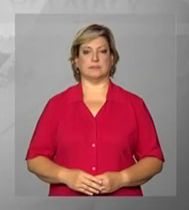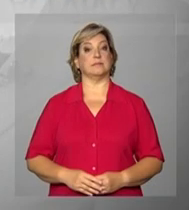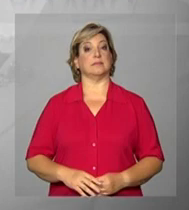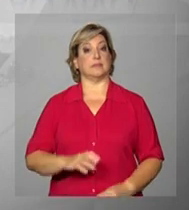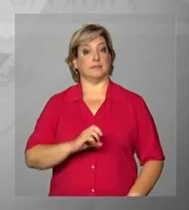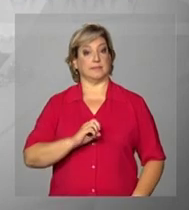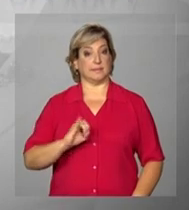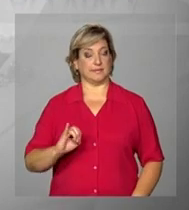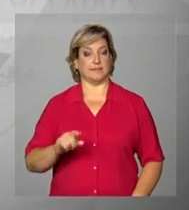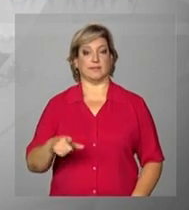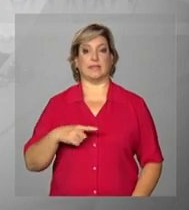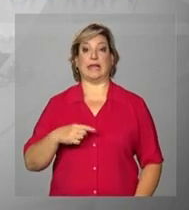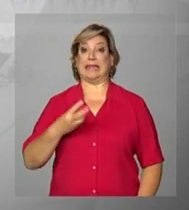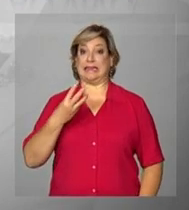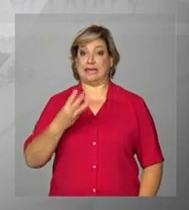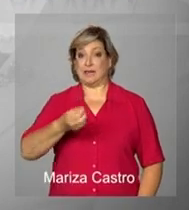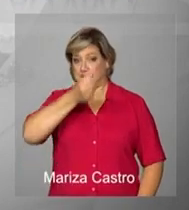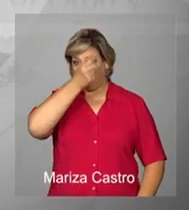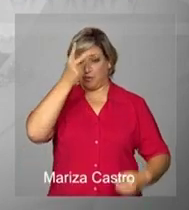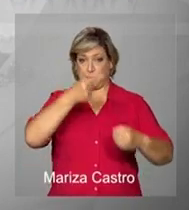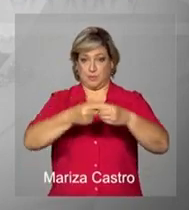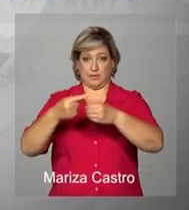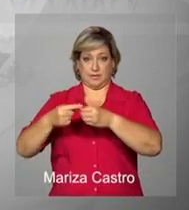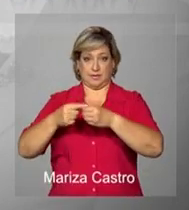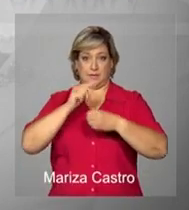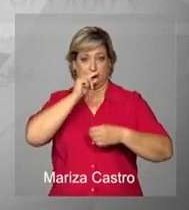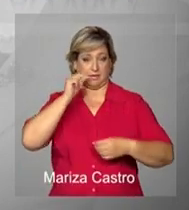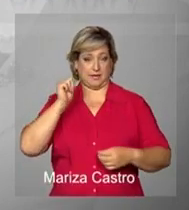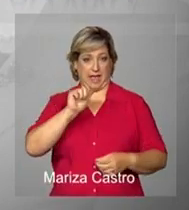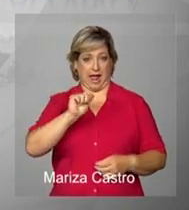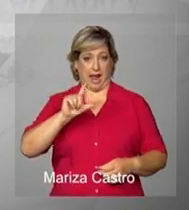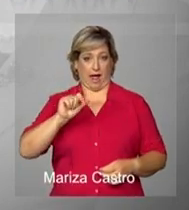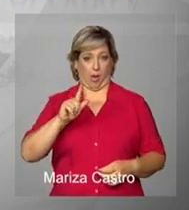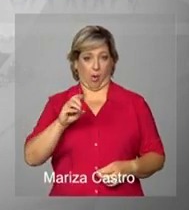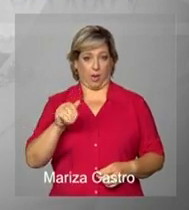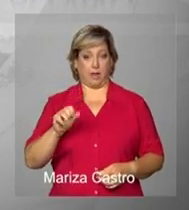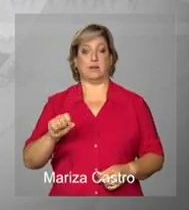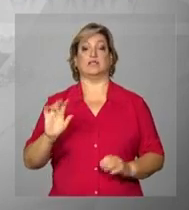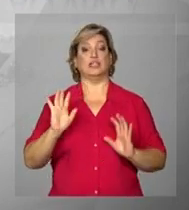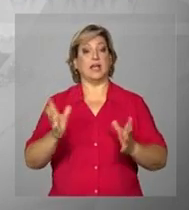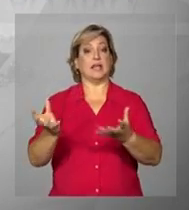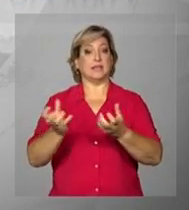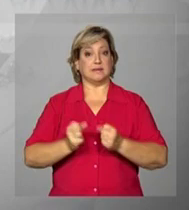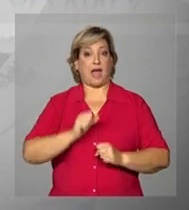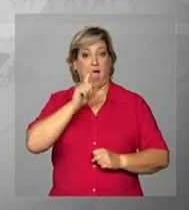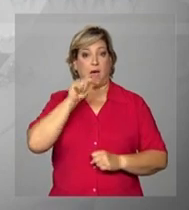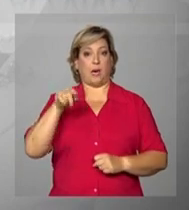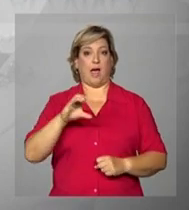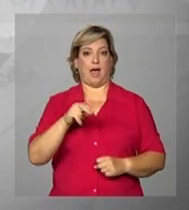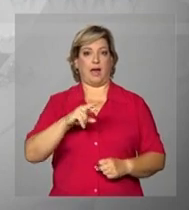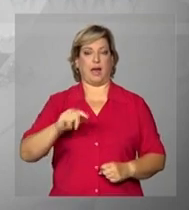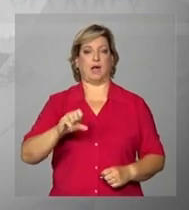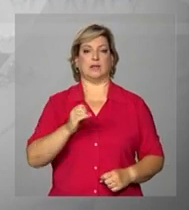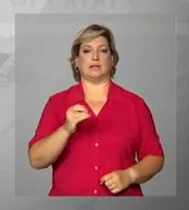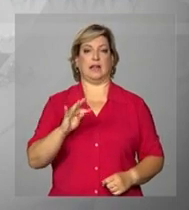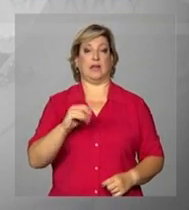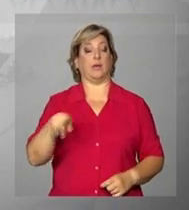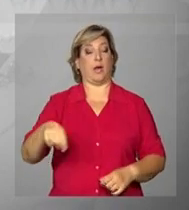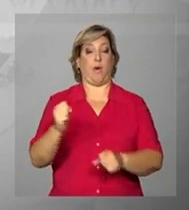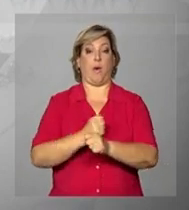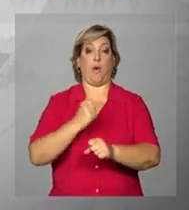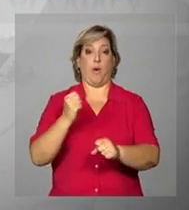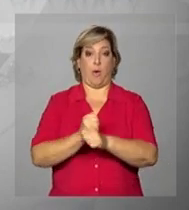Olá, três municípios alagoanos já estão recebendo água do Canal do Sertão. A obra do